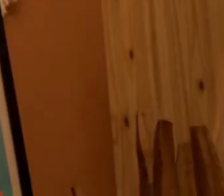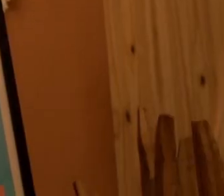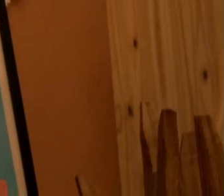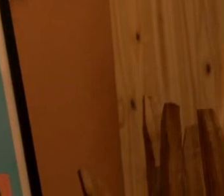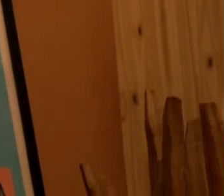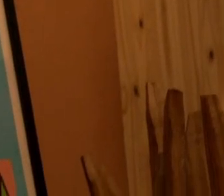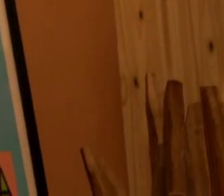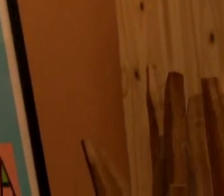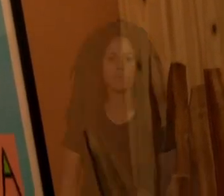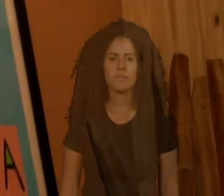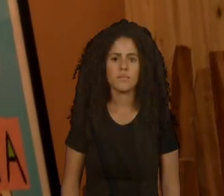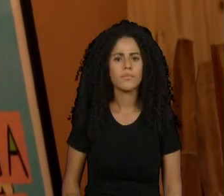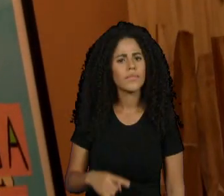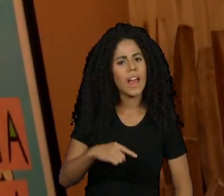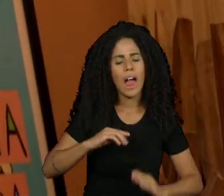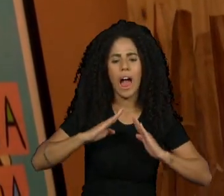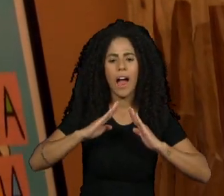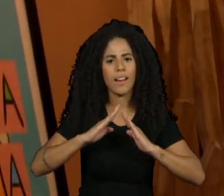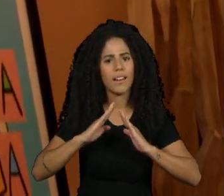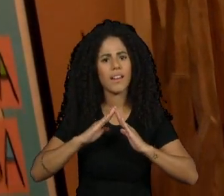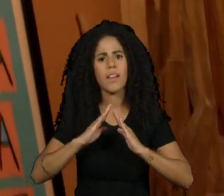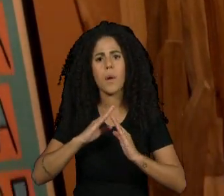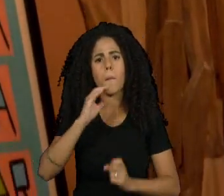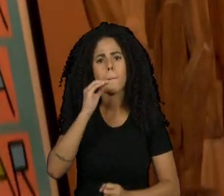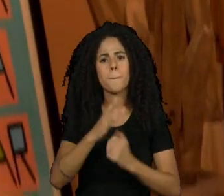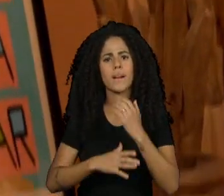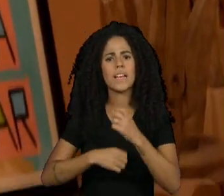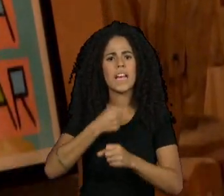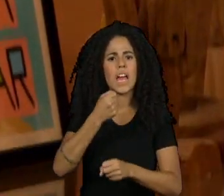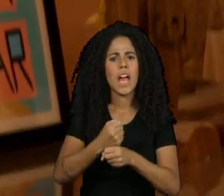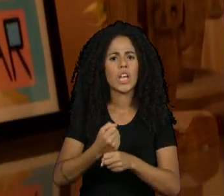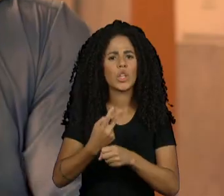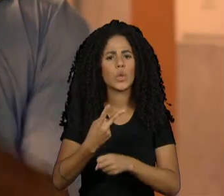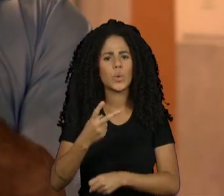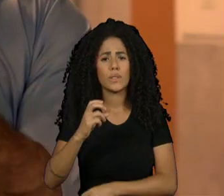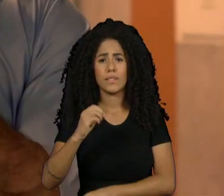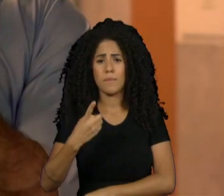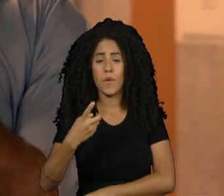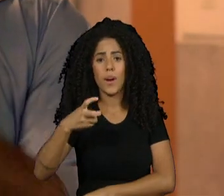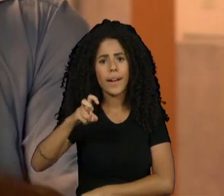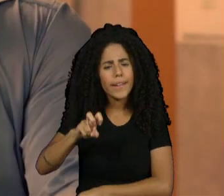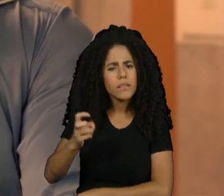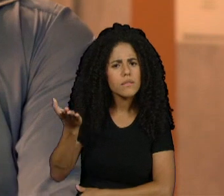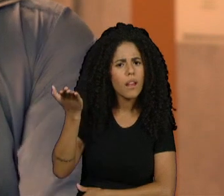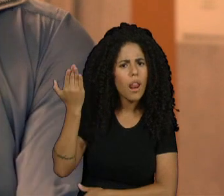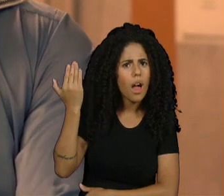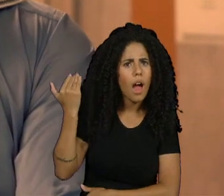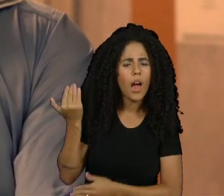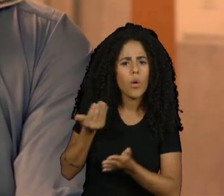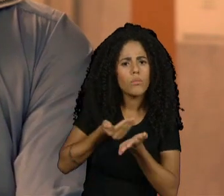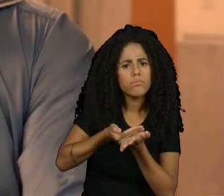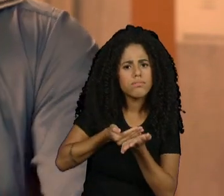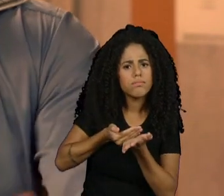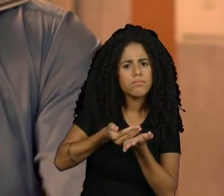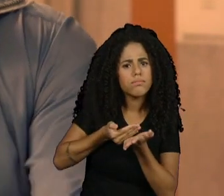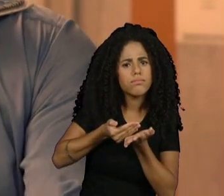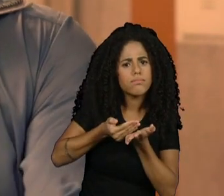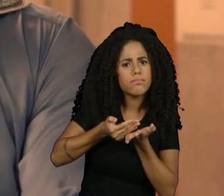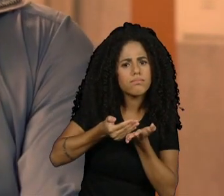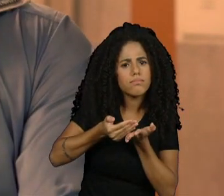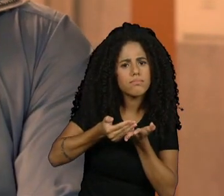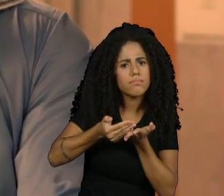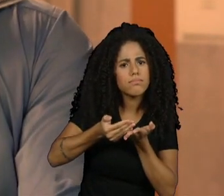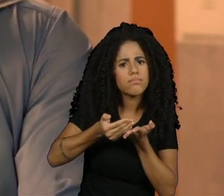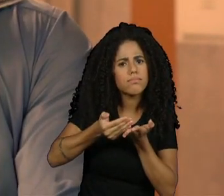A Casa Florescer, na verdade, ela surgiu no processo inicial em 2015, quando começou a aparecer na rede da